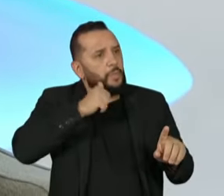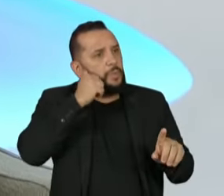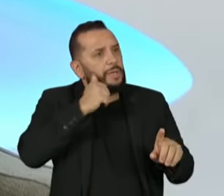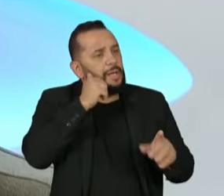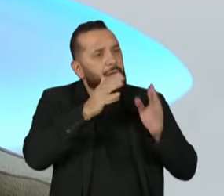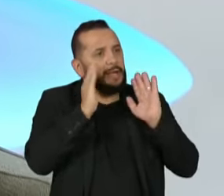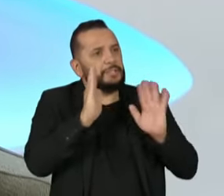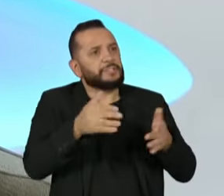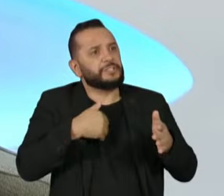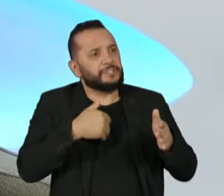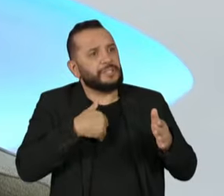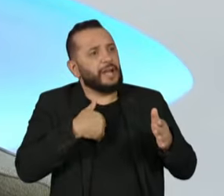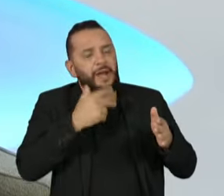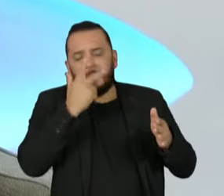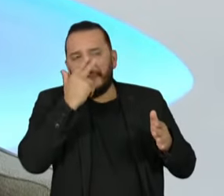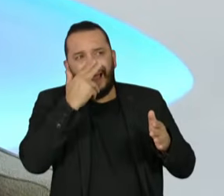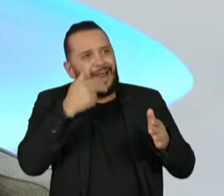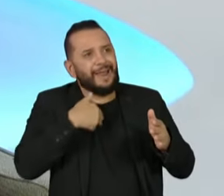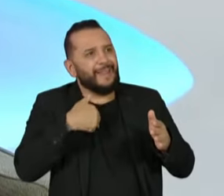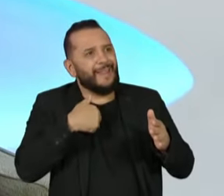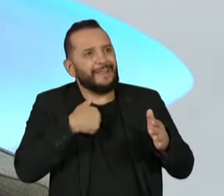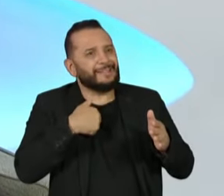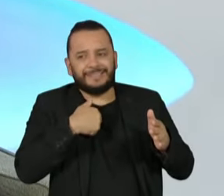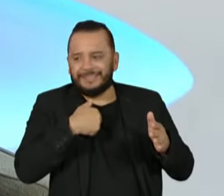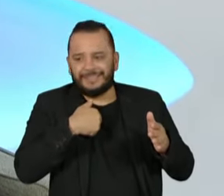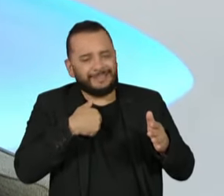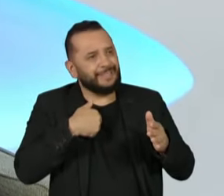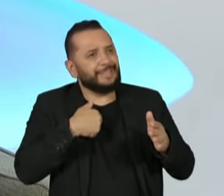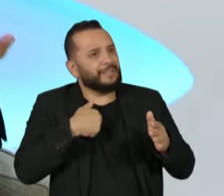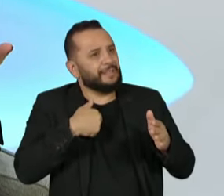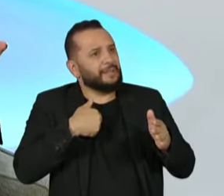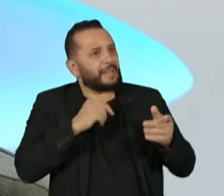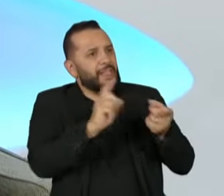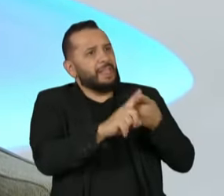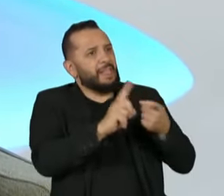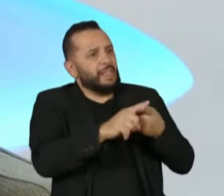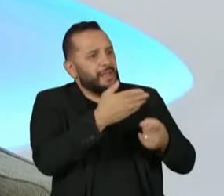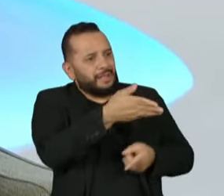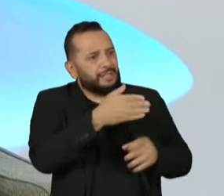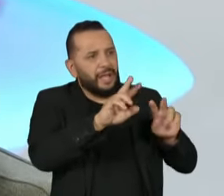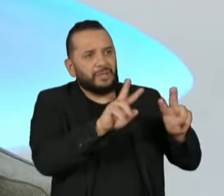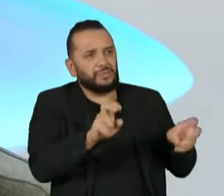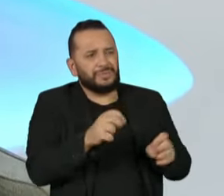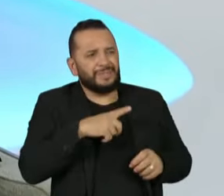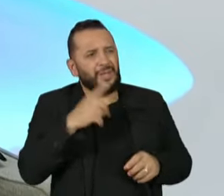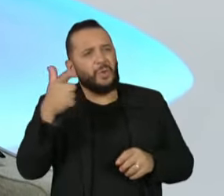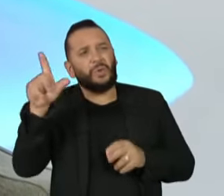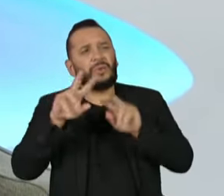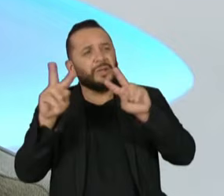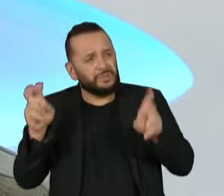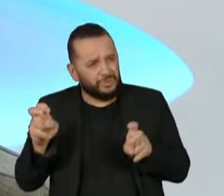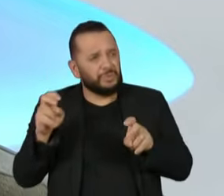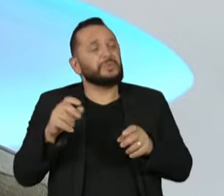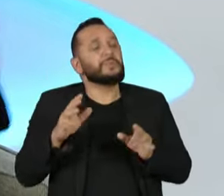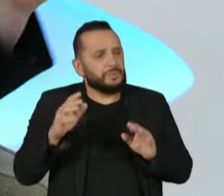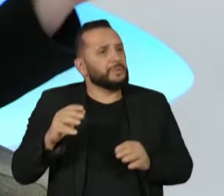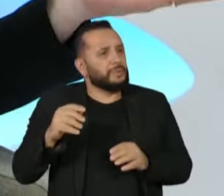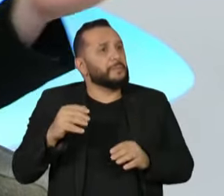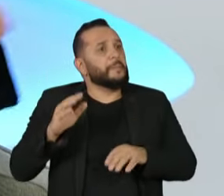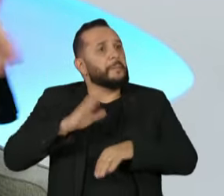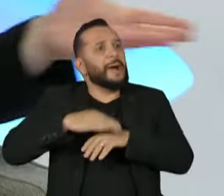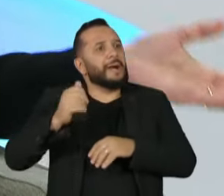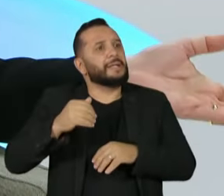relação a esse assunto. Nós temos assuntos, nesse aspecto, muito graves, que precisam ser discutidos e incluídos nessa questão.